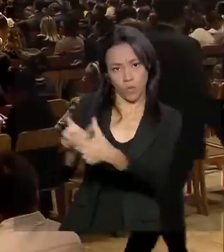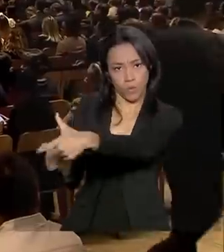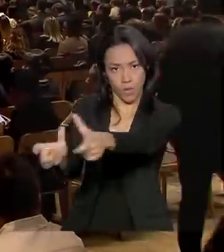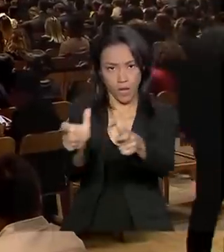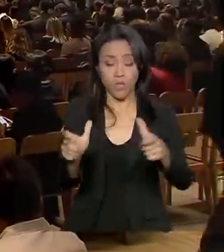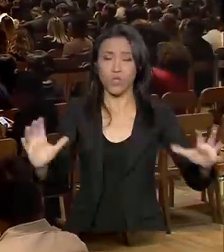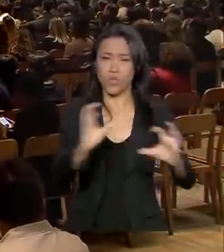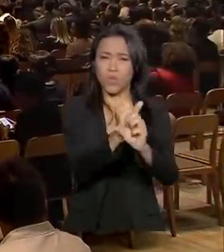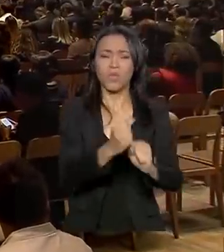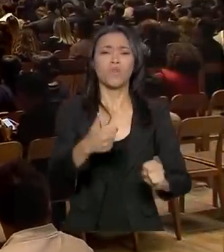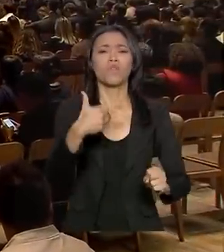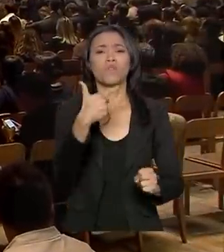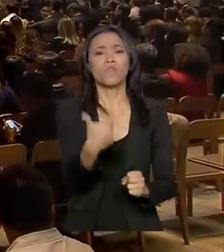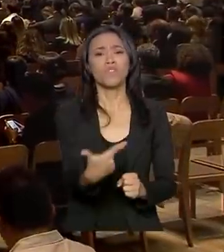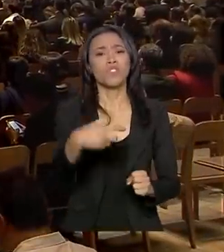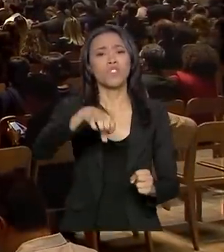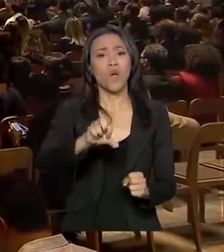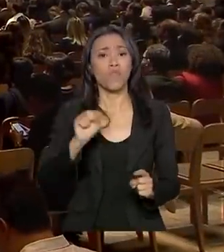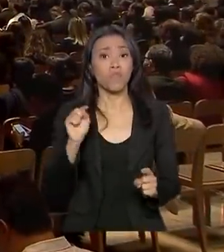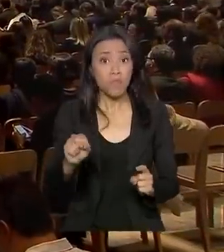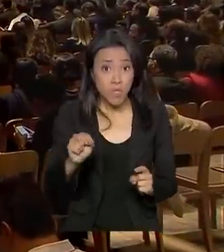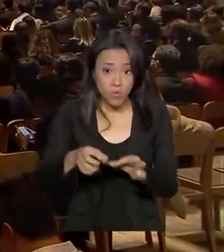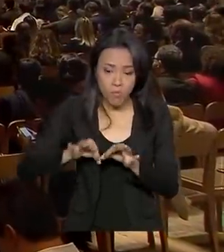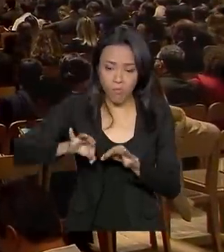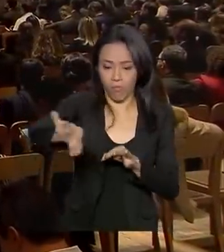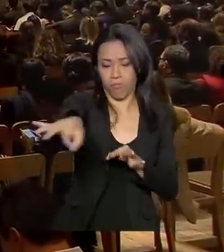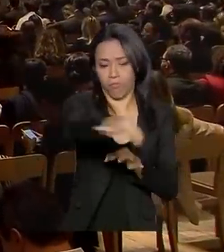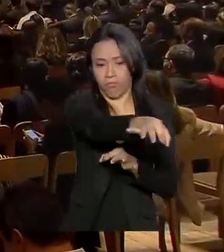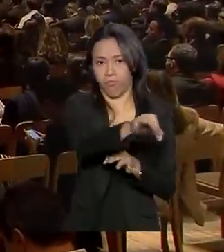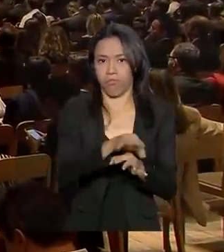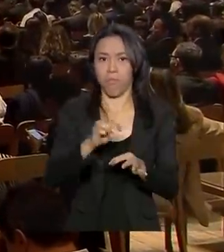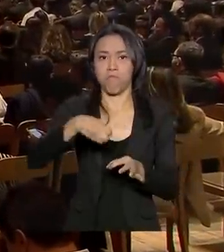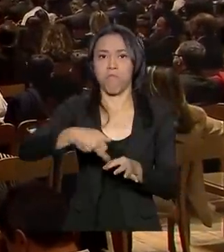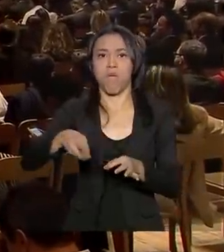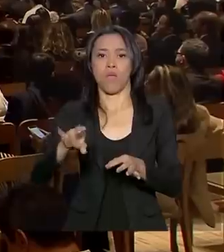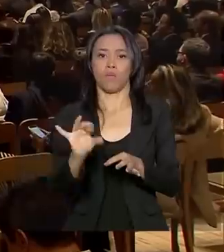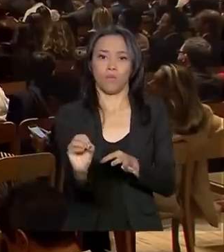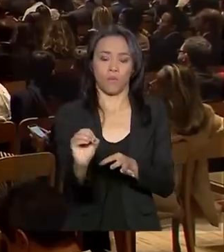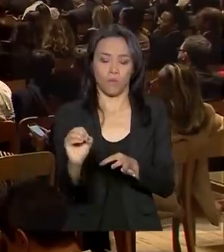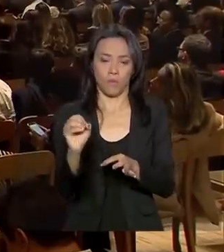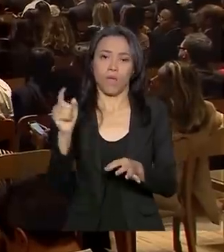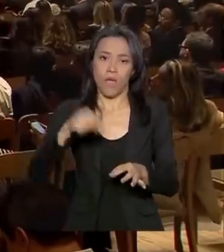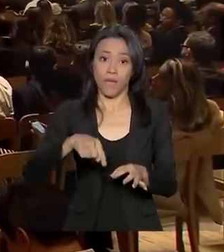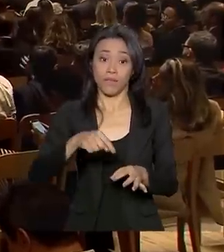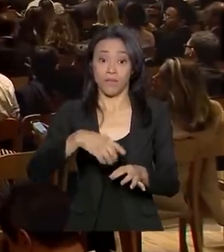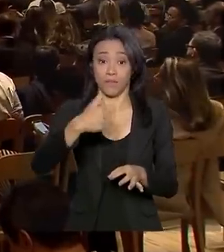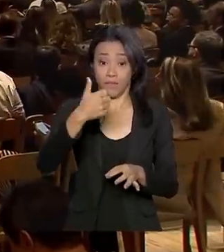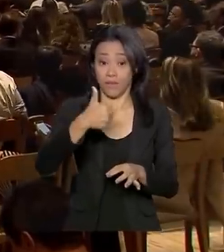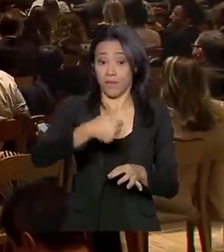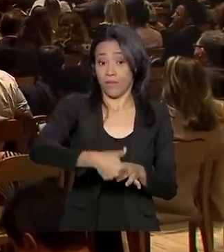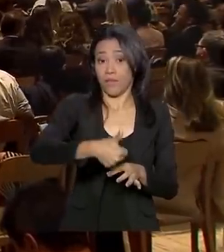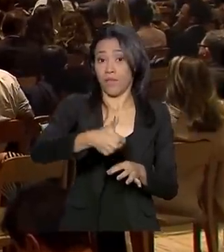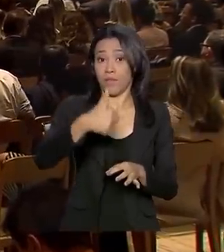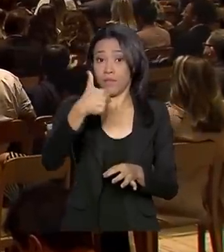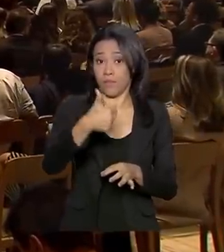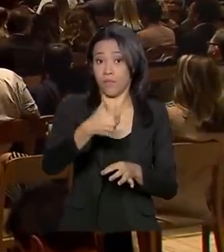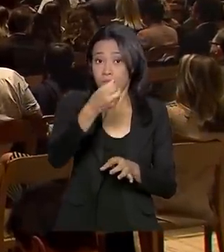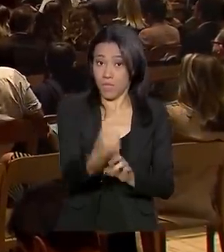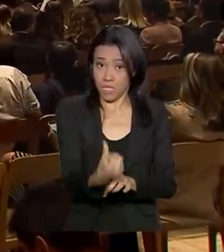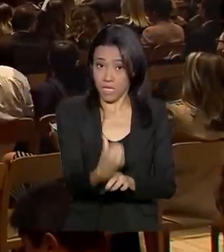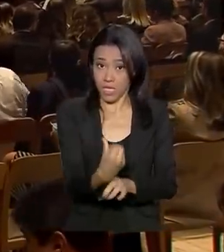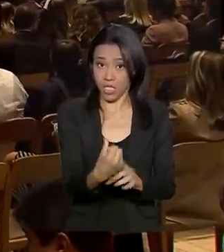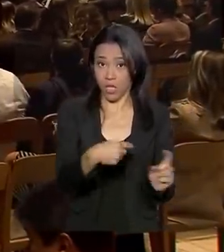São mais de 29 mil metros quadrados ofertados. A partir dessa 16ª rodada, as licitações no modelo de